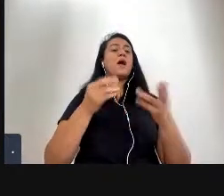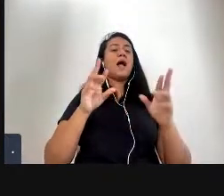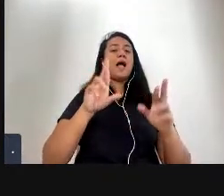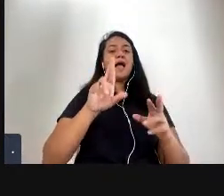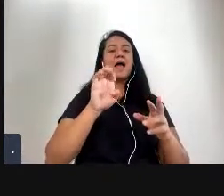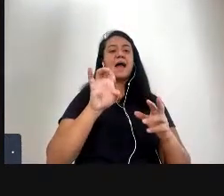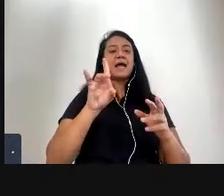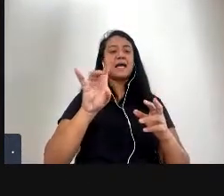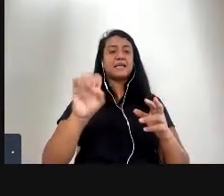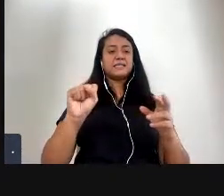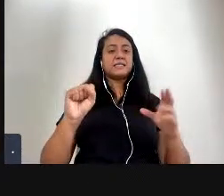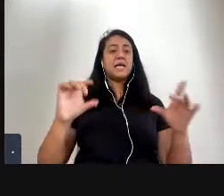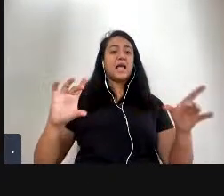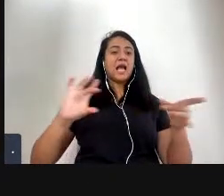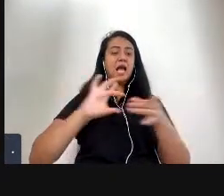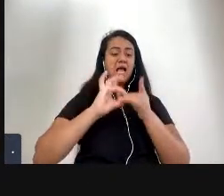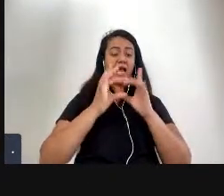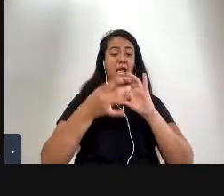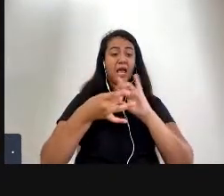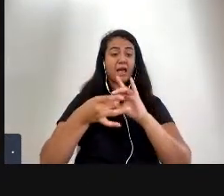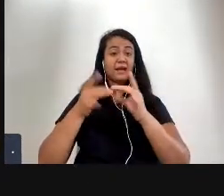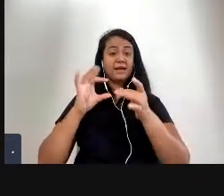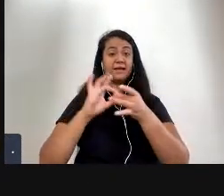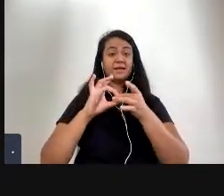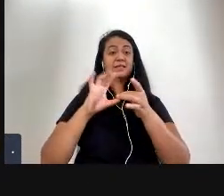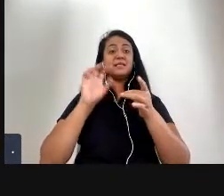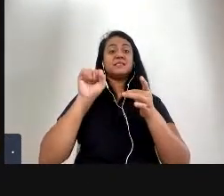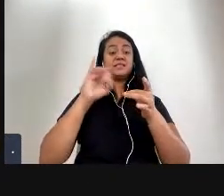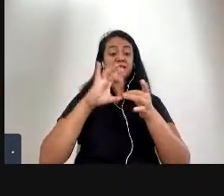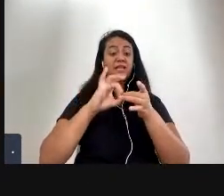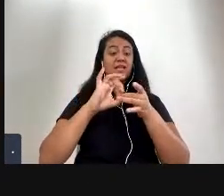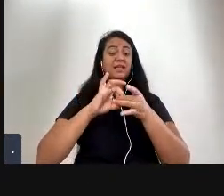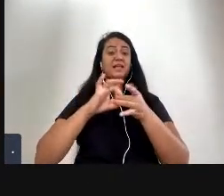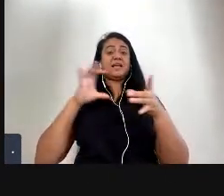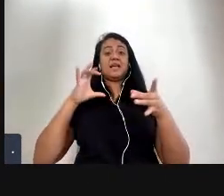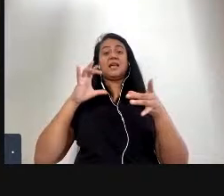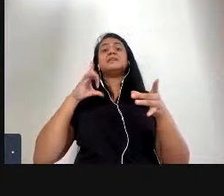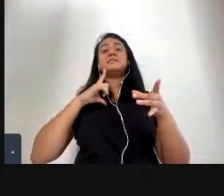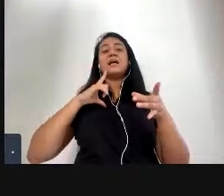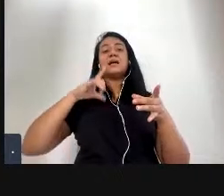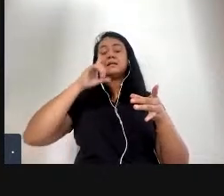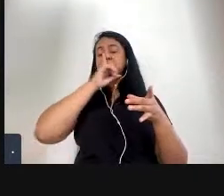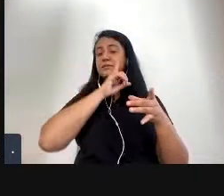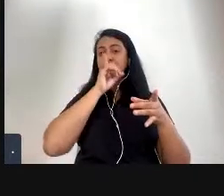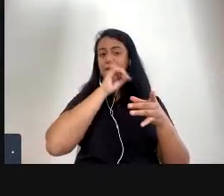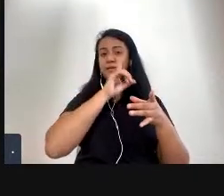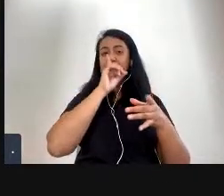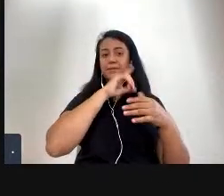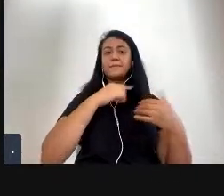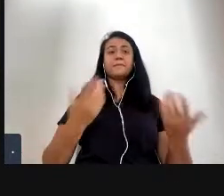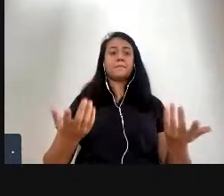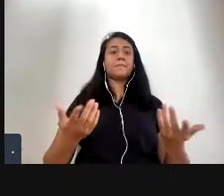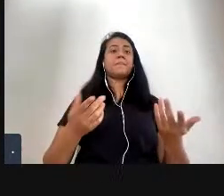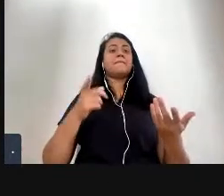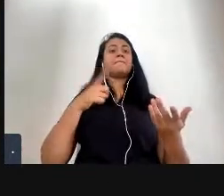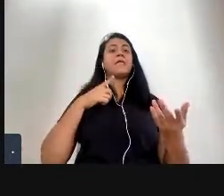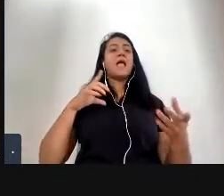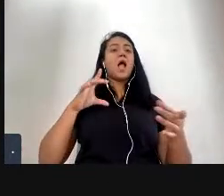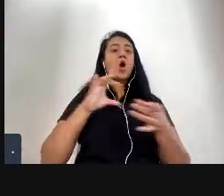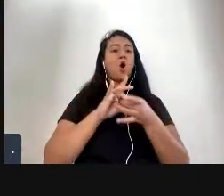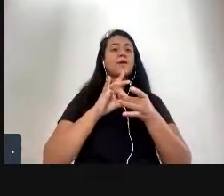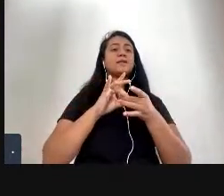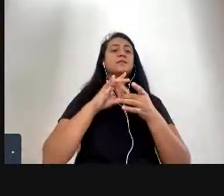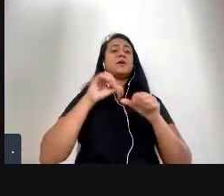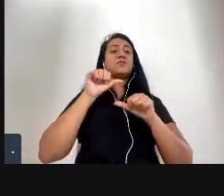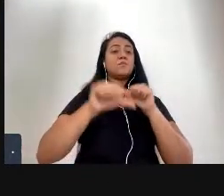quebradas elas não se revigoram mas as malhas sim então essas conexões elas se modificam